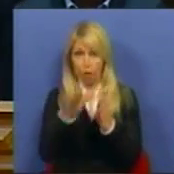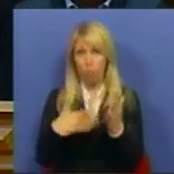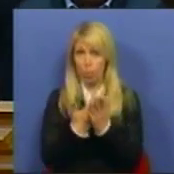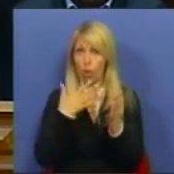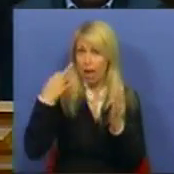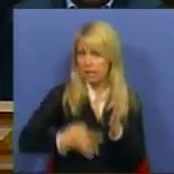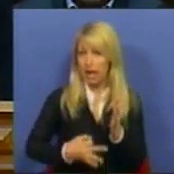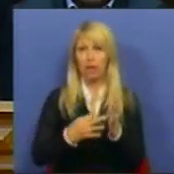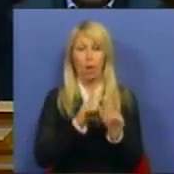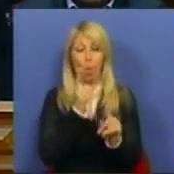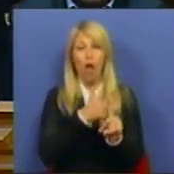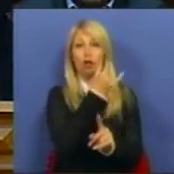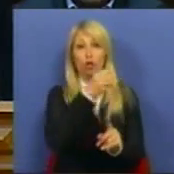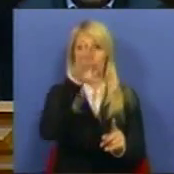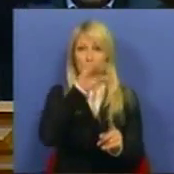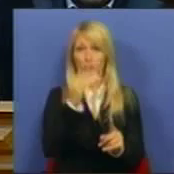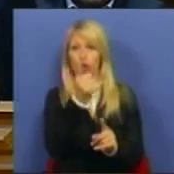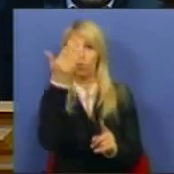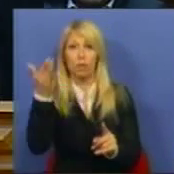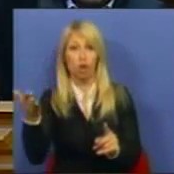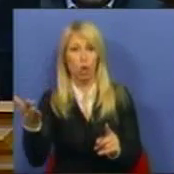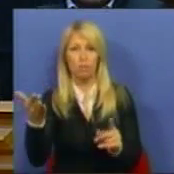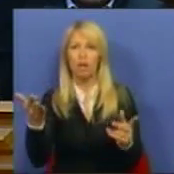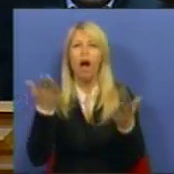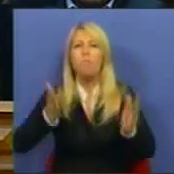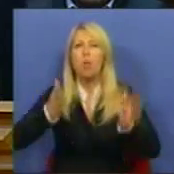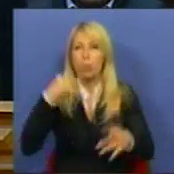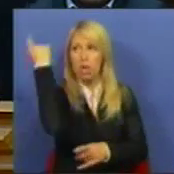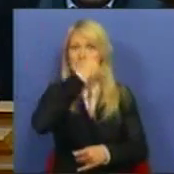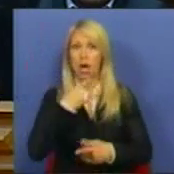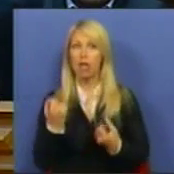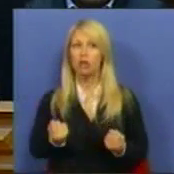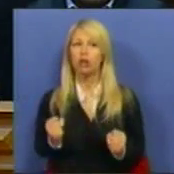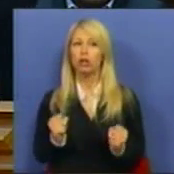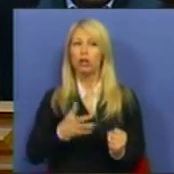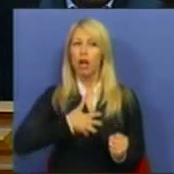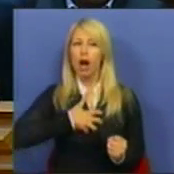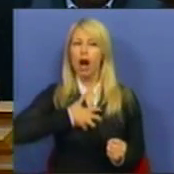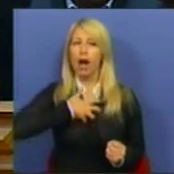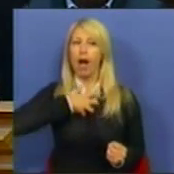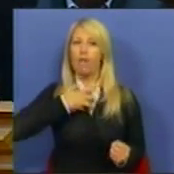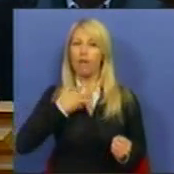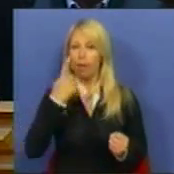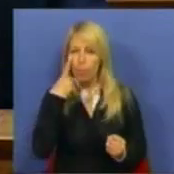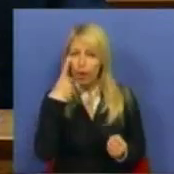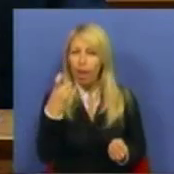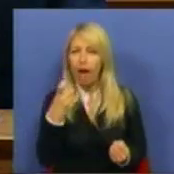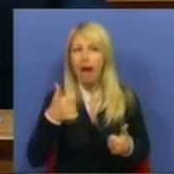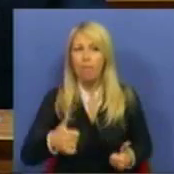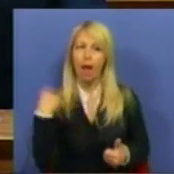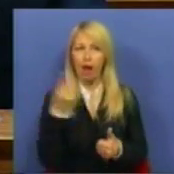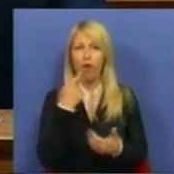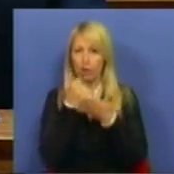2010 e para 2011, e escusa de ter essa cara de raiva, porque, veja bem, nós apoiamos essa proposta